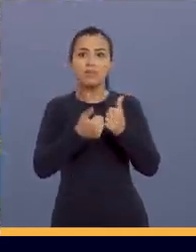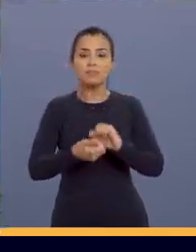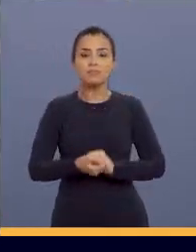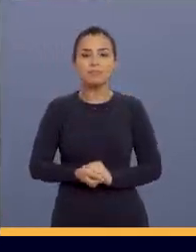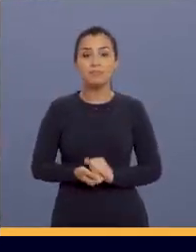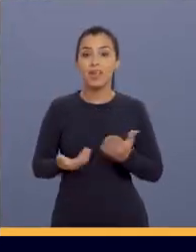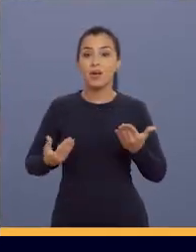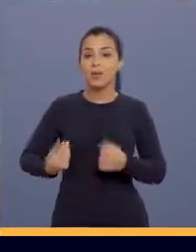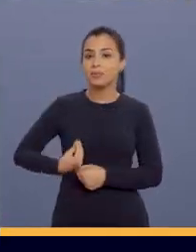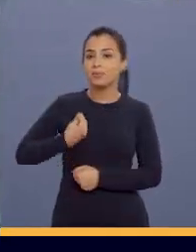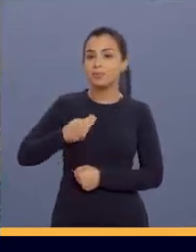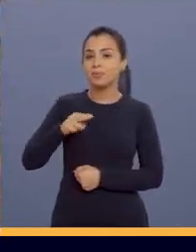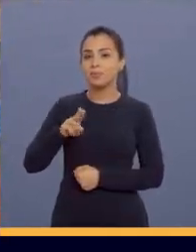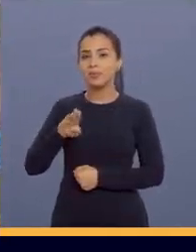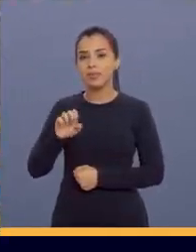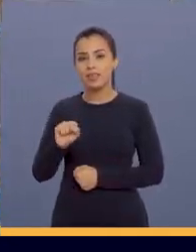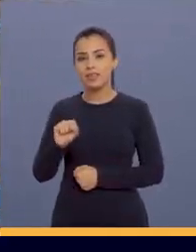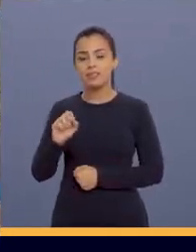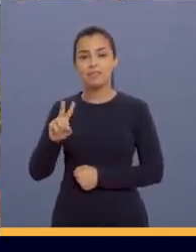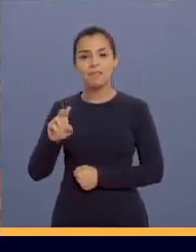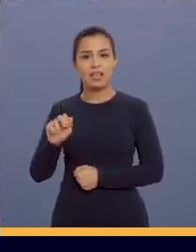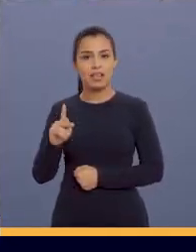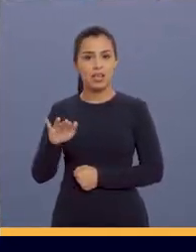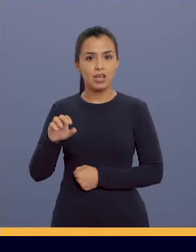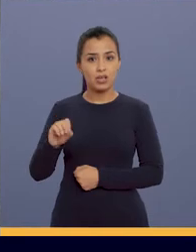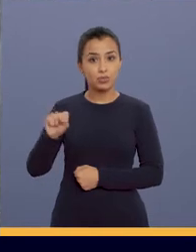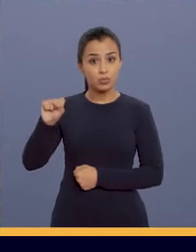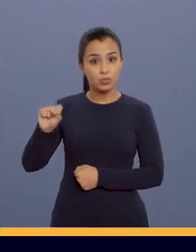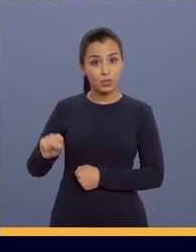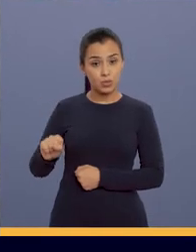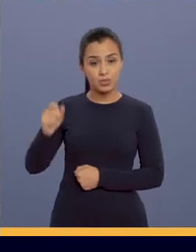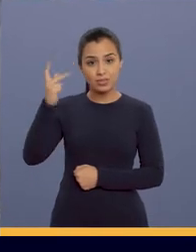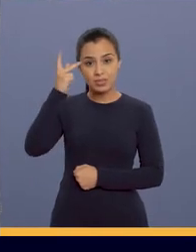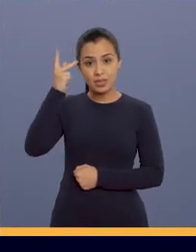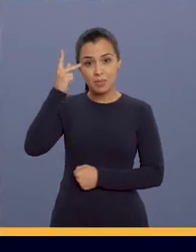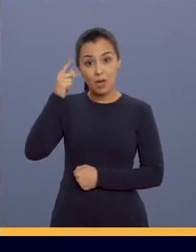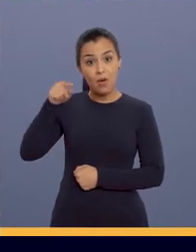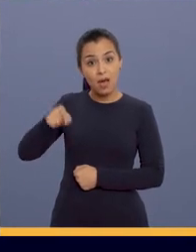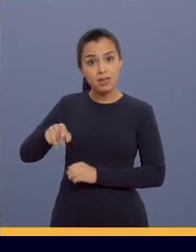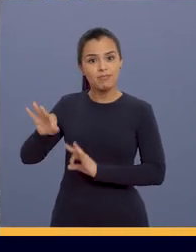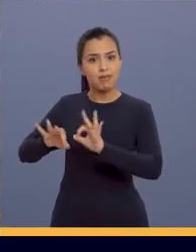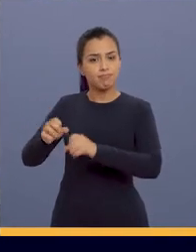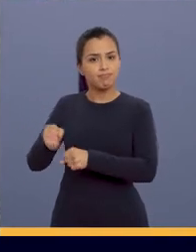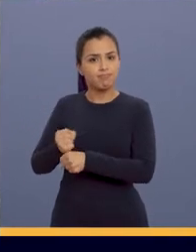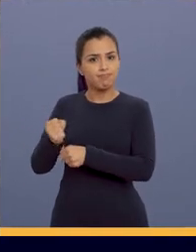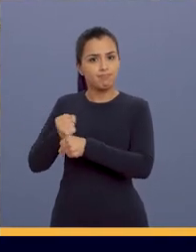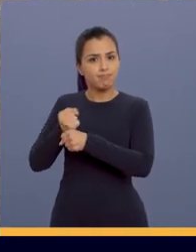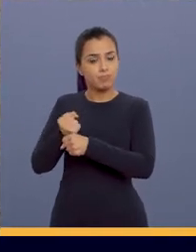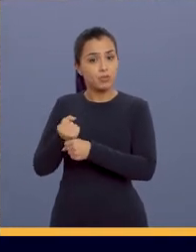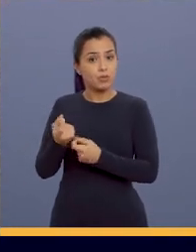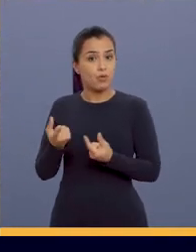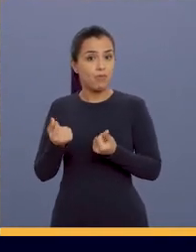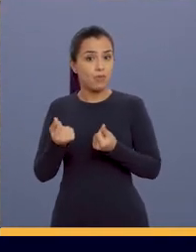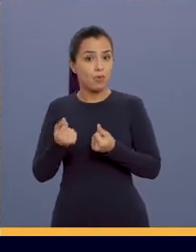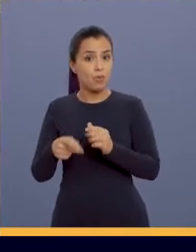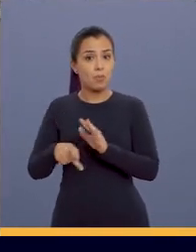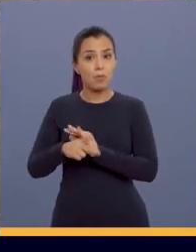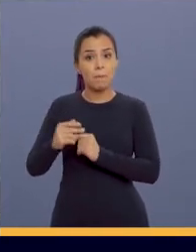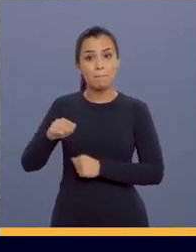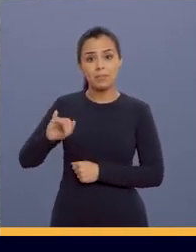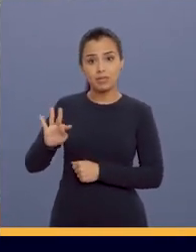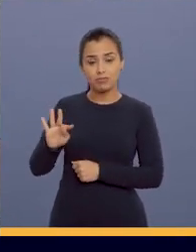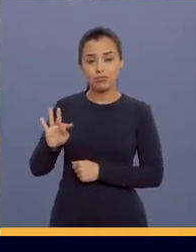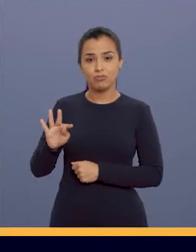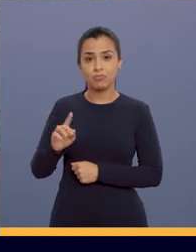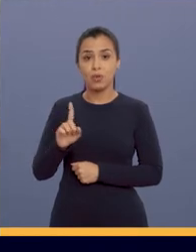Estamos aqui na UBS Veleiros, Zona Sul de São Paulo. Essa é uma das UBS que está sendo reformada com o recurso do BID. Um bilhão de